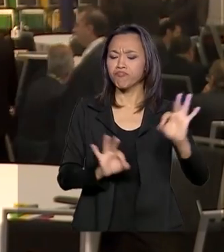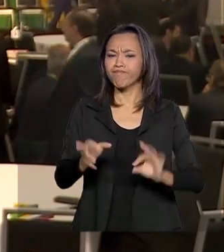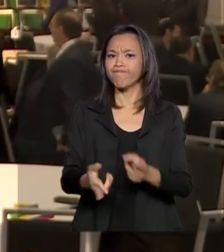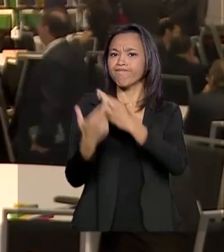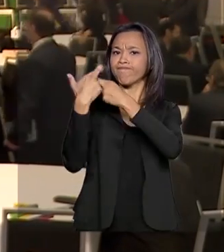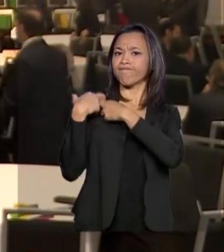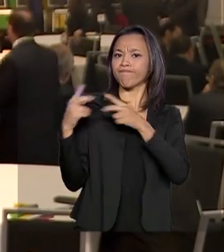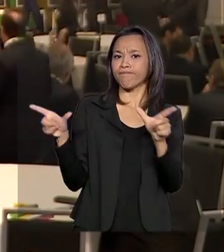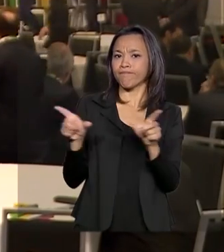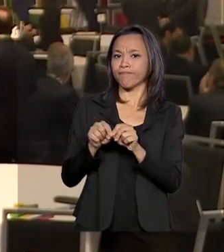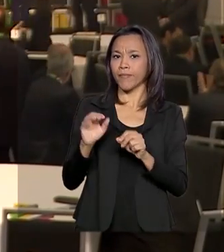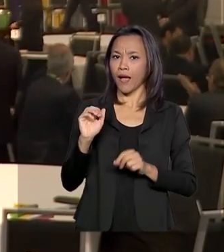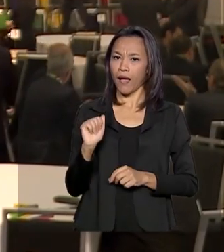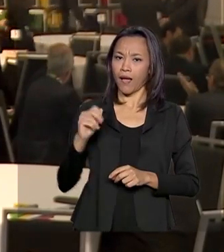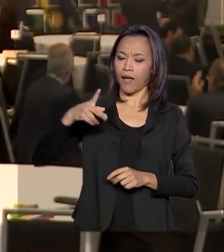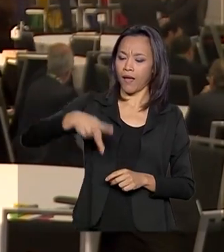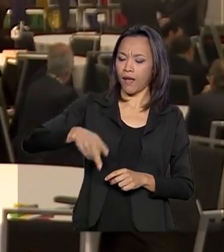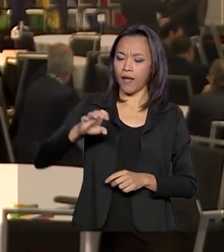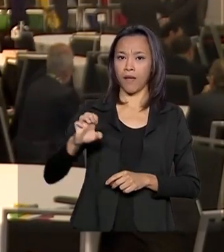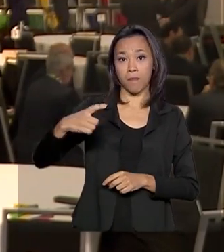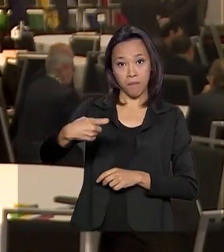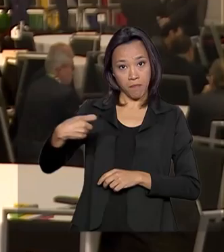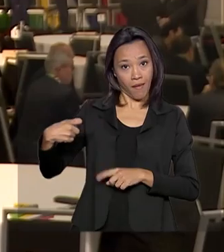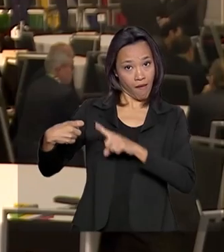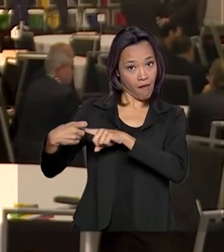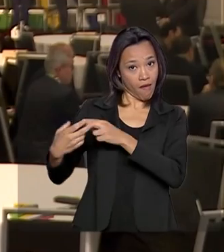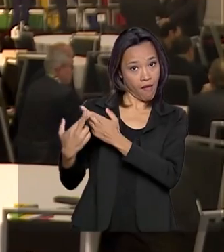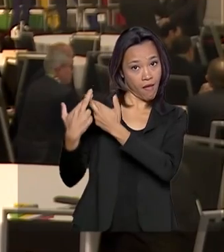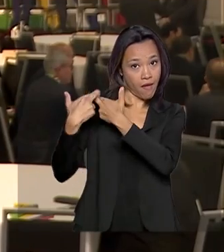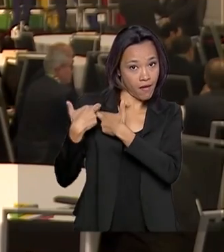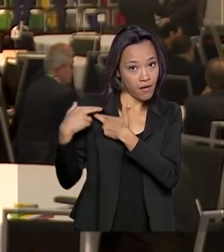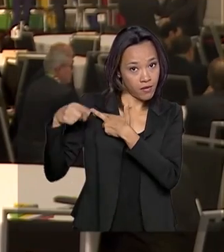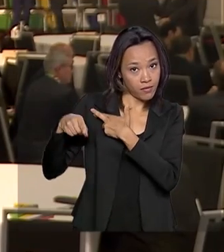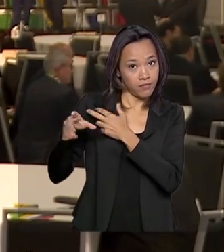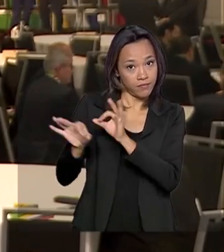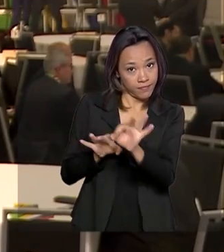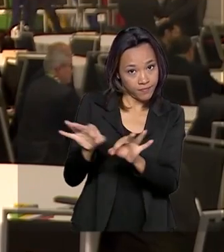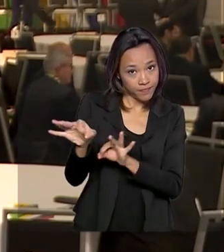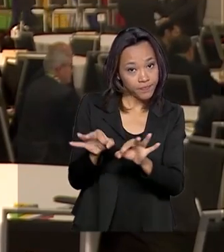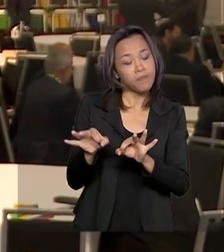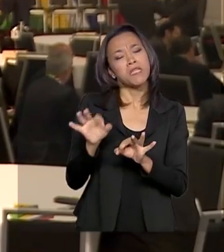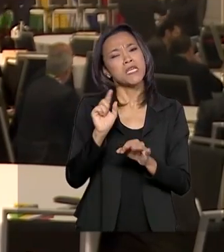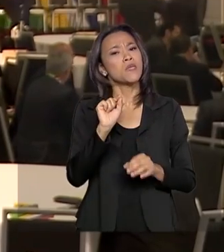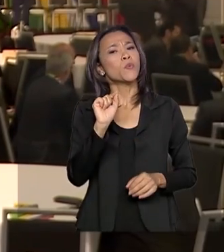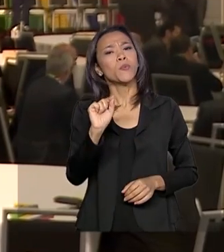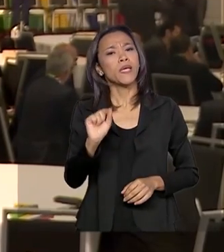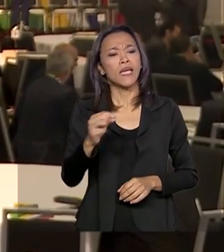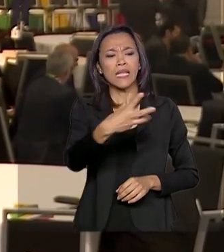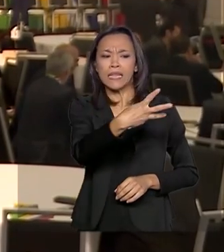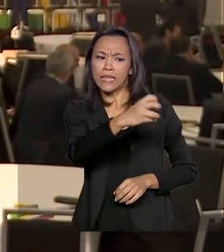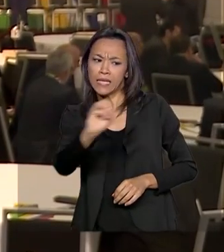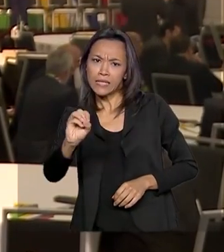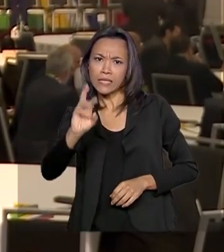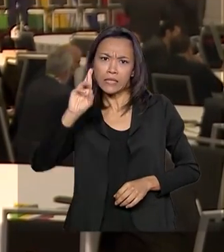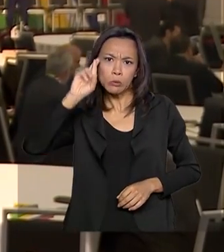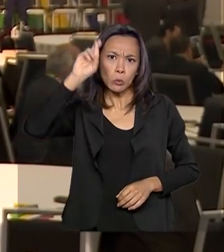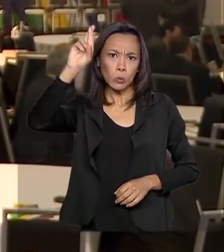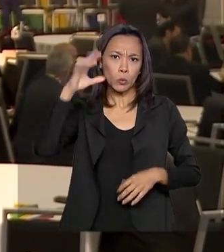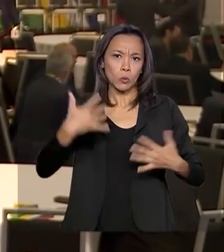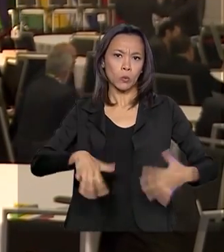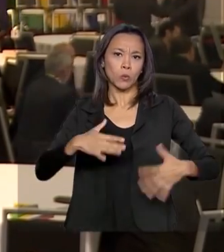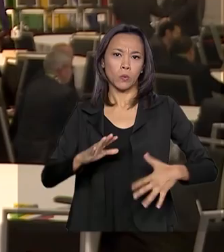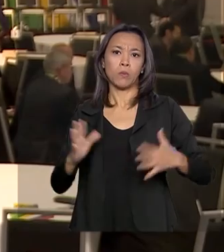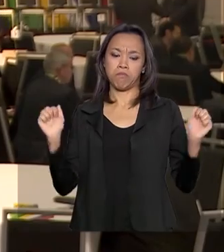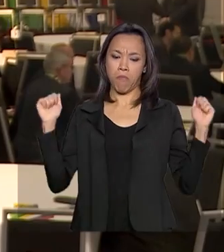Apex Brasil, que é a agência brasileira de promoção de exportações e investimentos. E a previsão é de que 300 lideranças empresariais